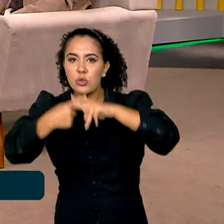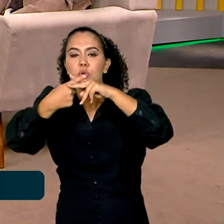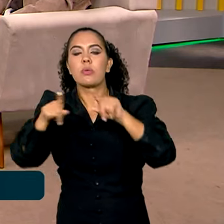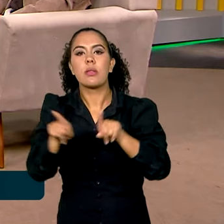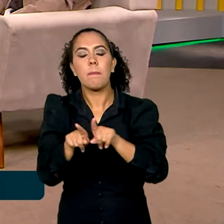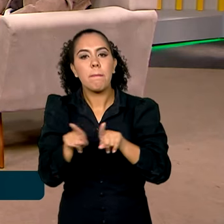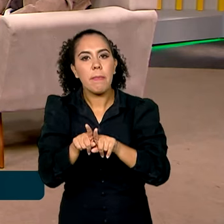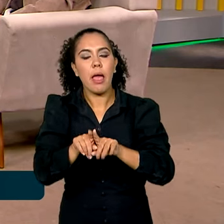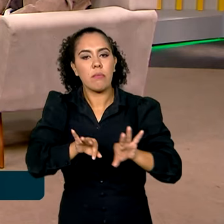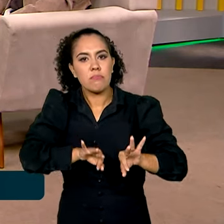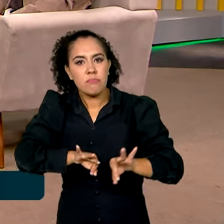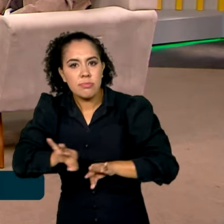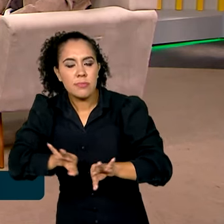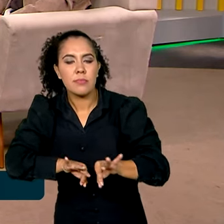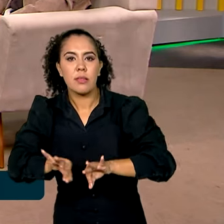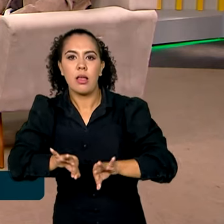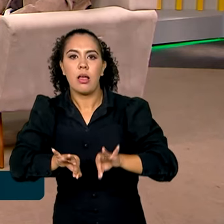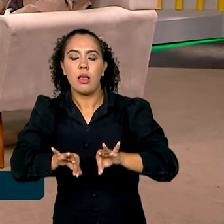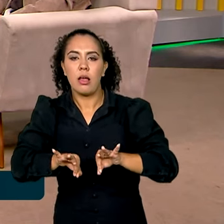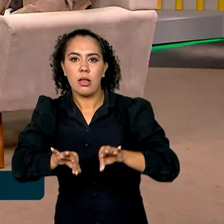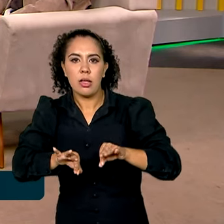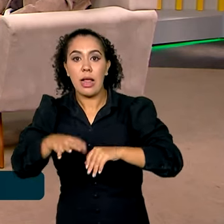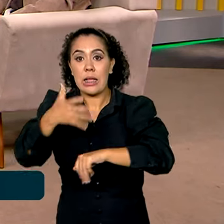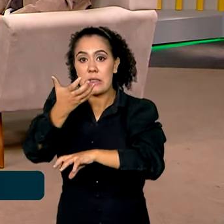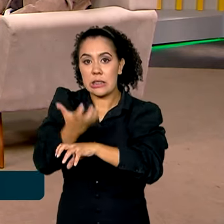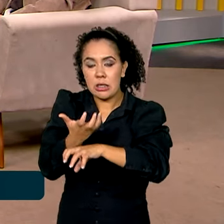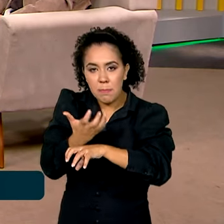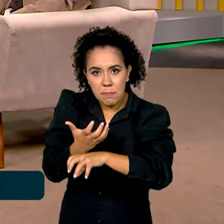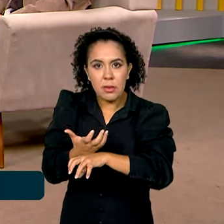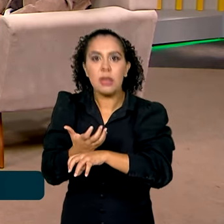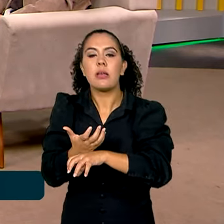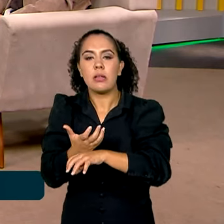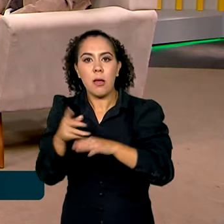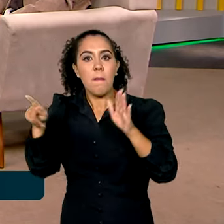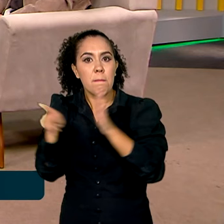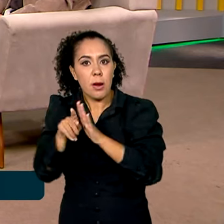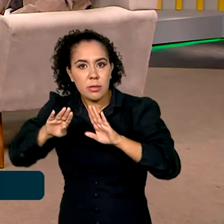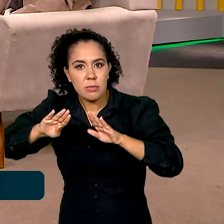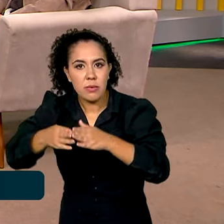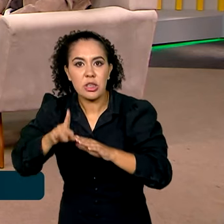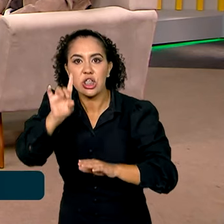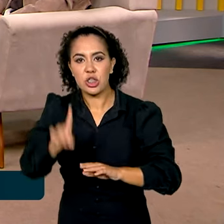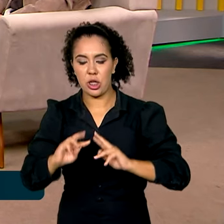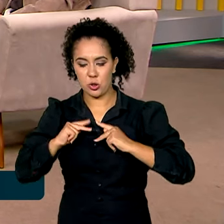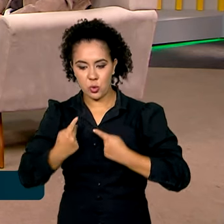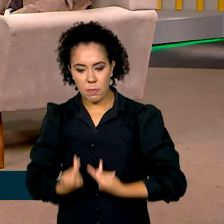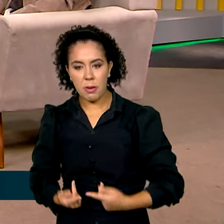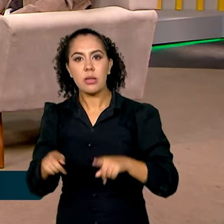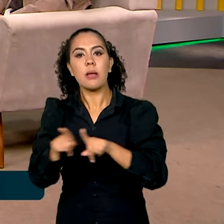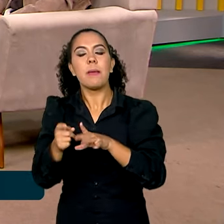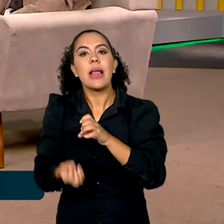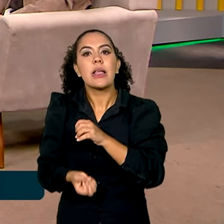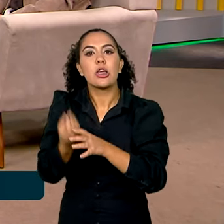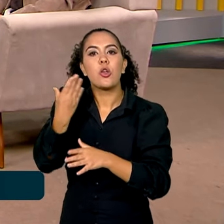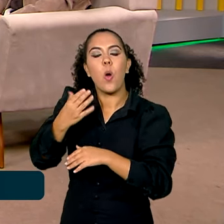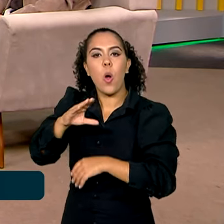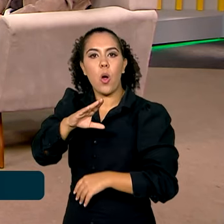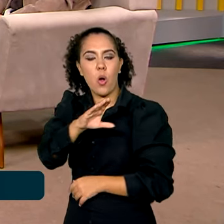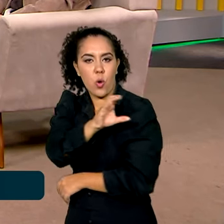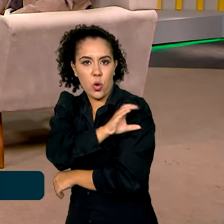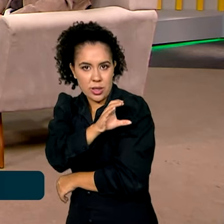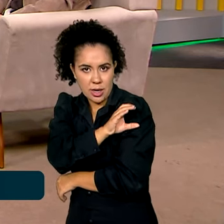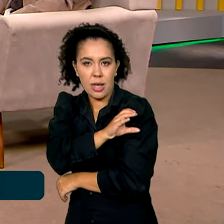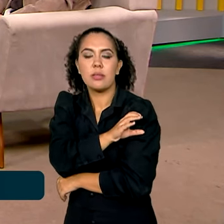implementamos a disciplina dedicada de direitos humanos, criamos uma coordenação geral de direitos humanos na estrutura da